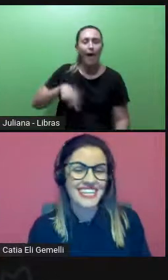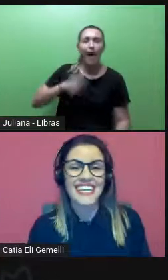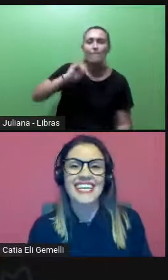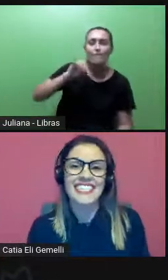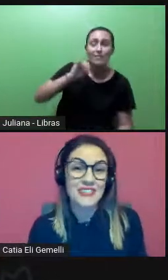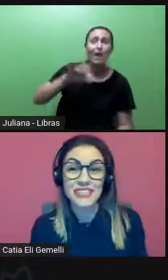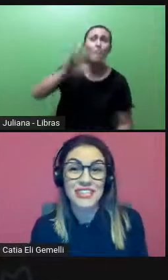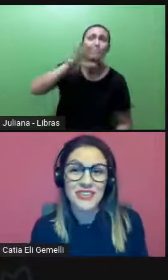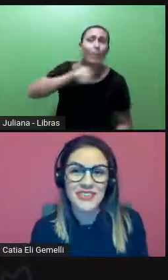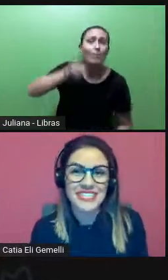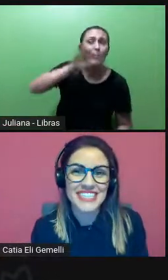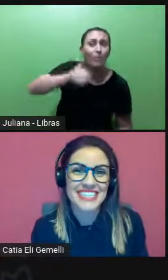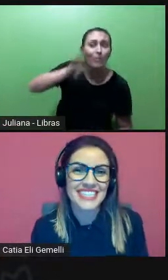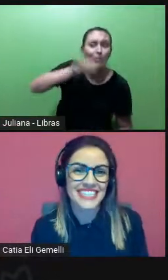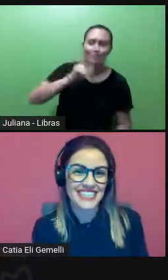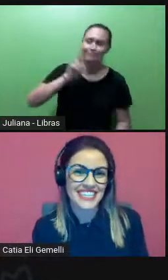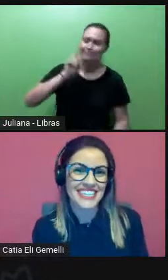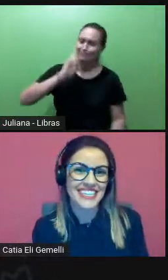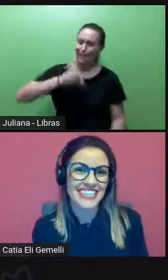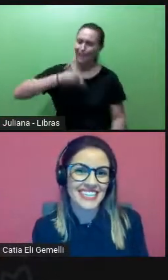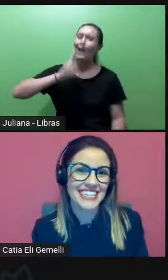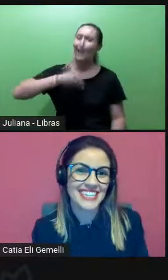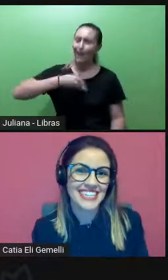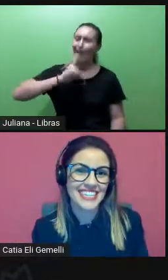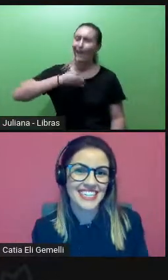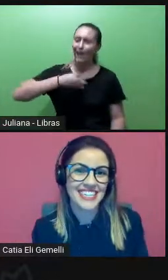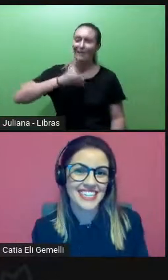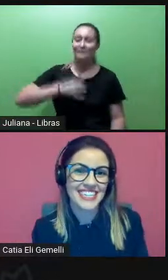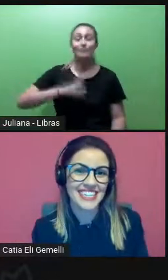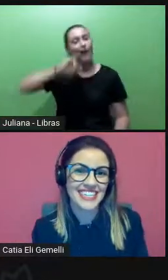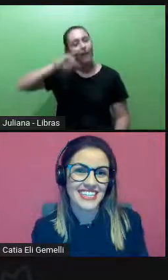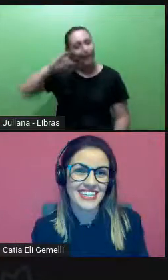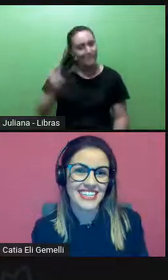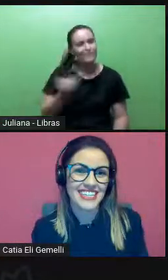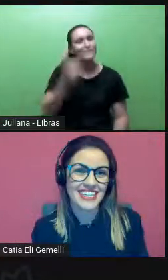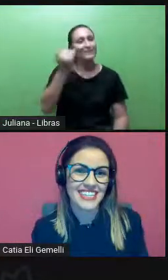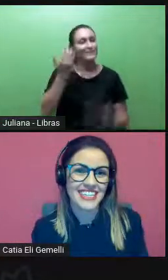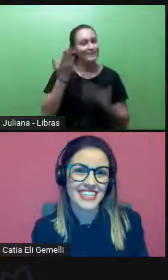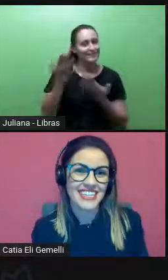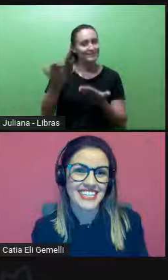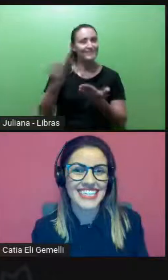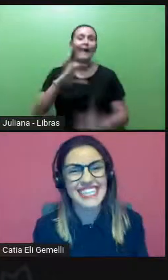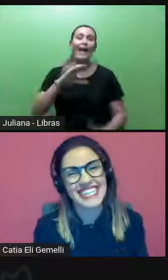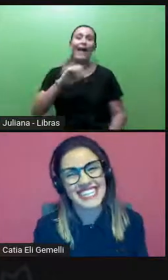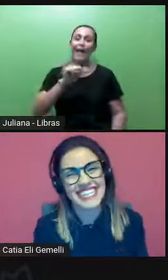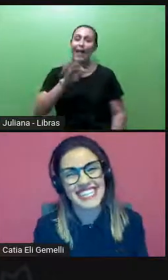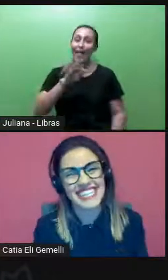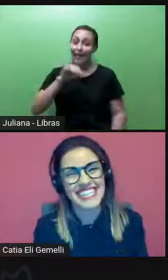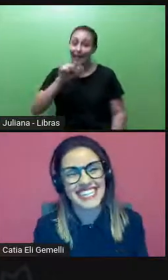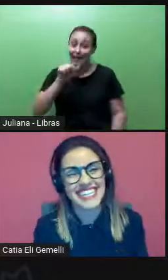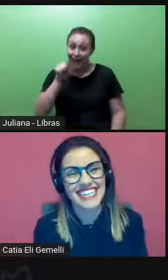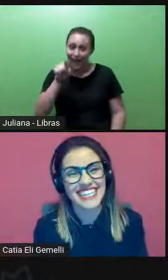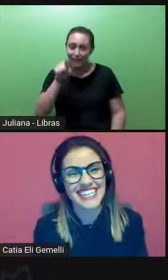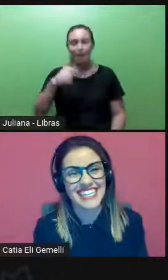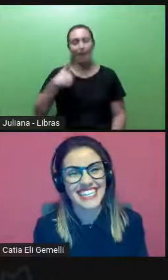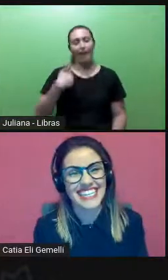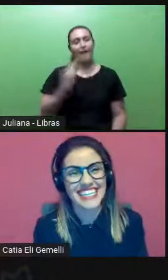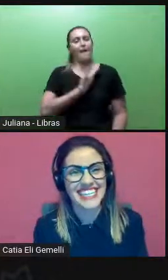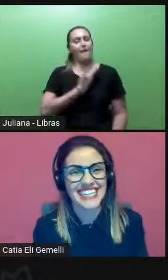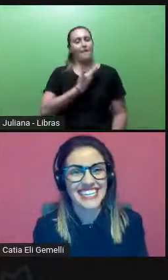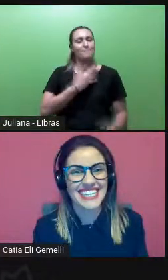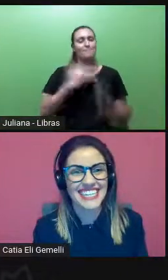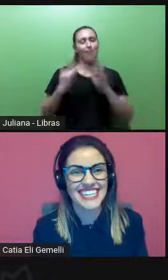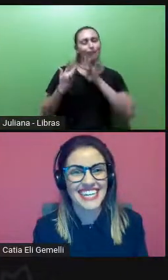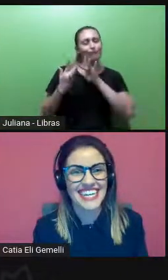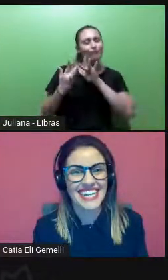ouvindo. Sempre tem que começar assim. Aproveitando, a Kátia também é minha amiga desde o ensino médio. Então, né? Seja bem